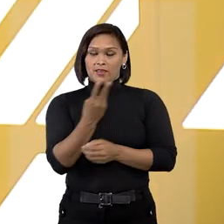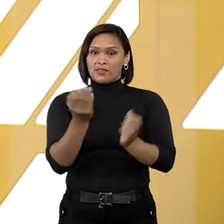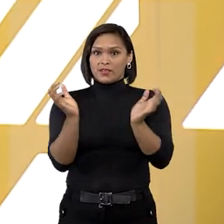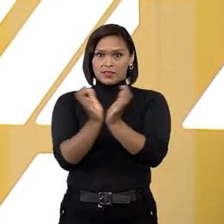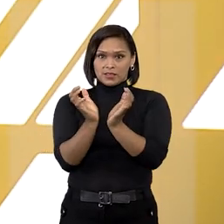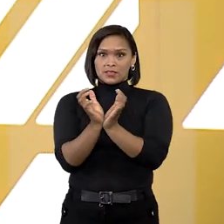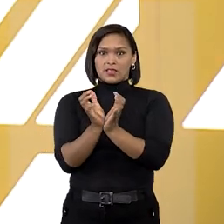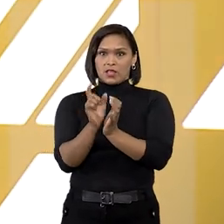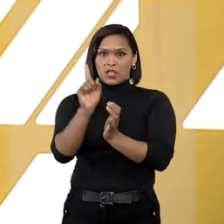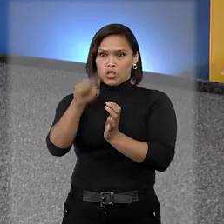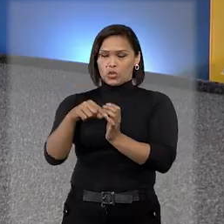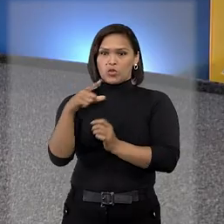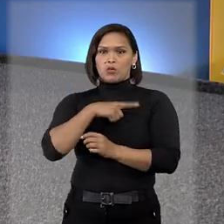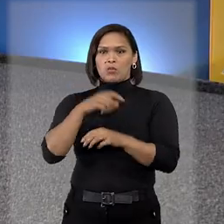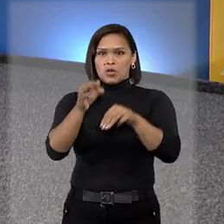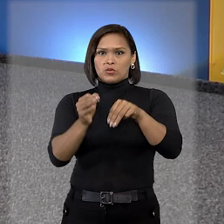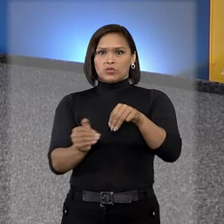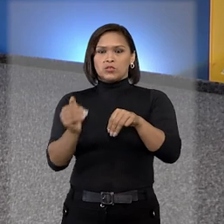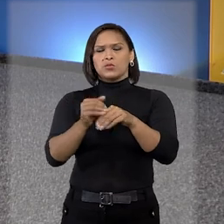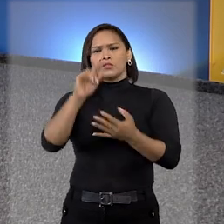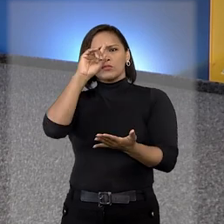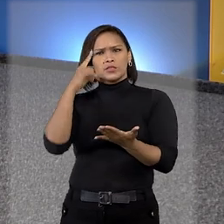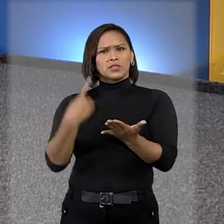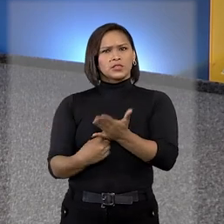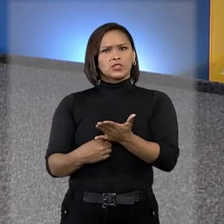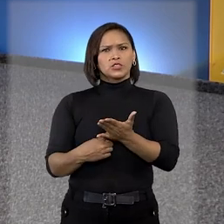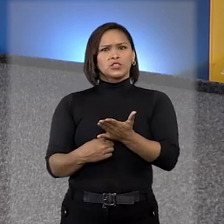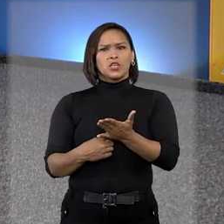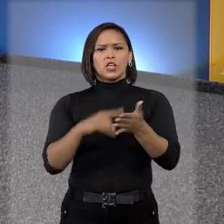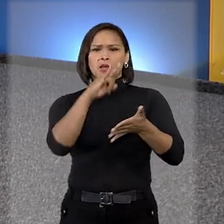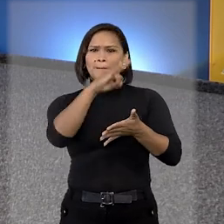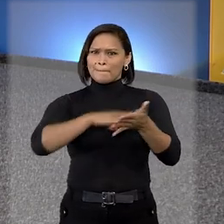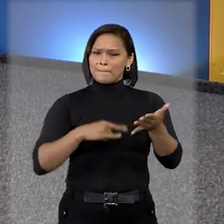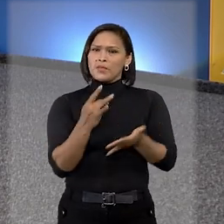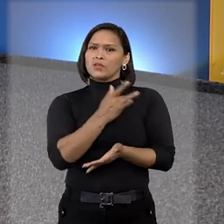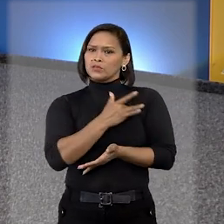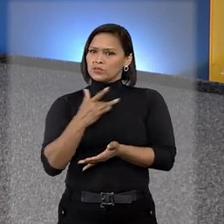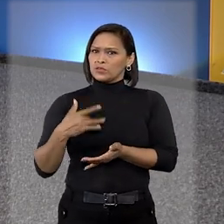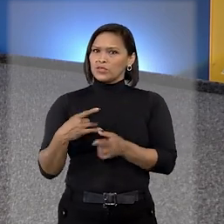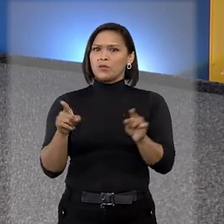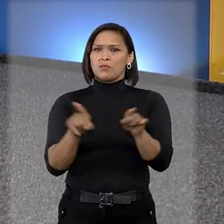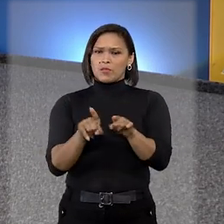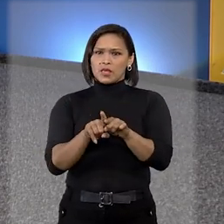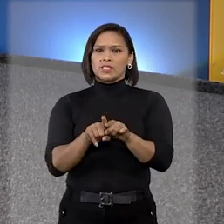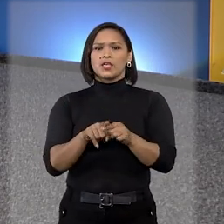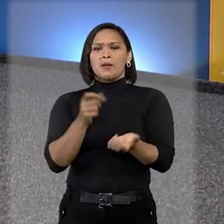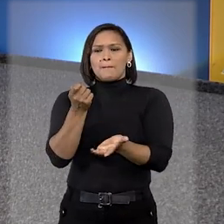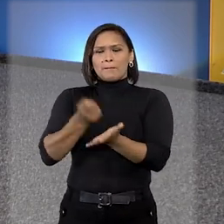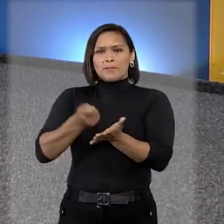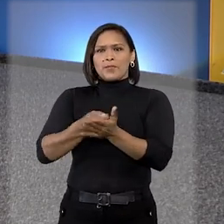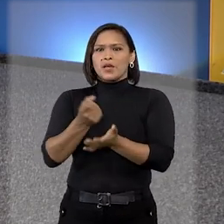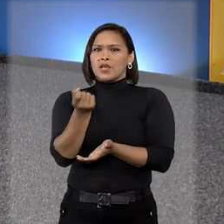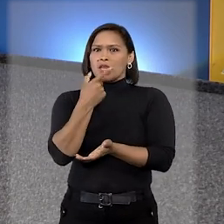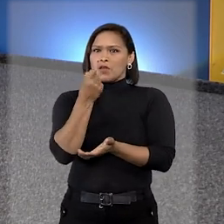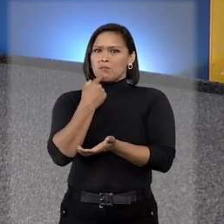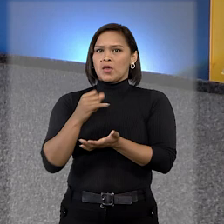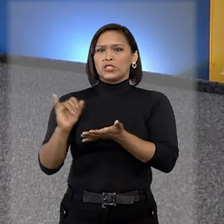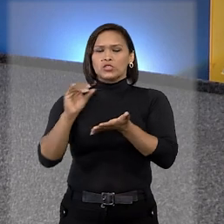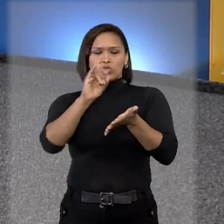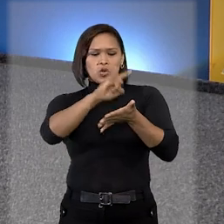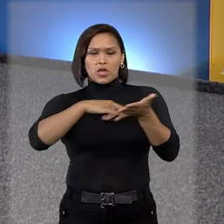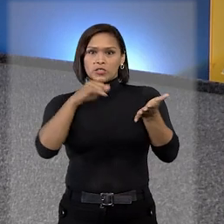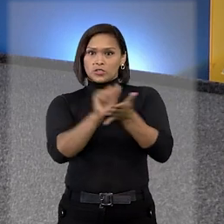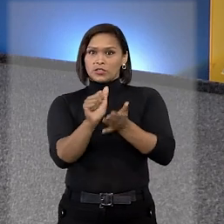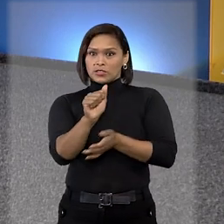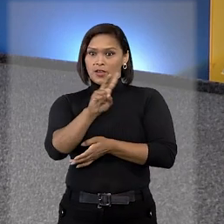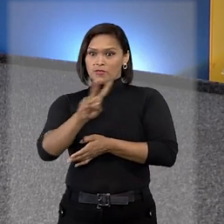terceira turma, os ministros decidiram que plano de saúde deve custear remédios sem registro na Anvisa, mas